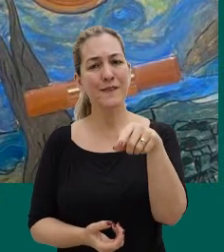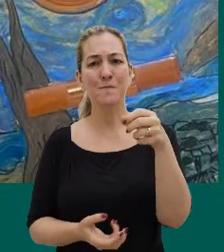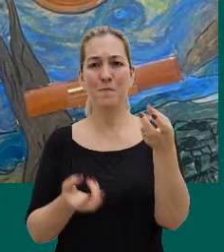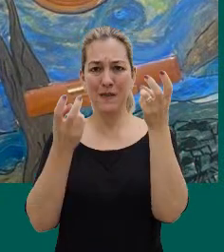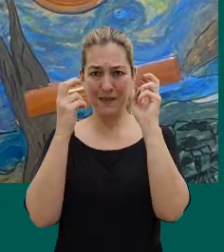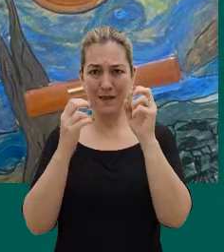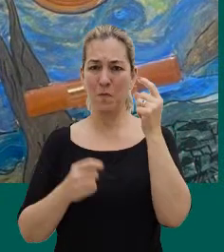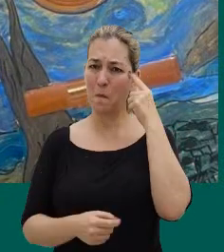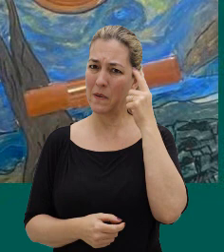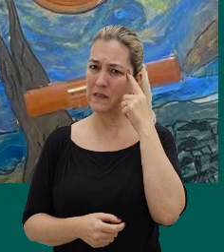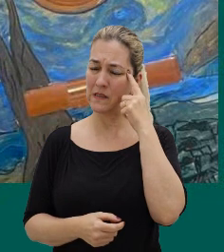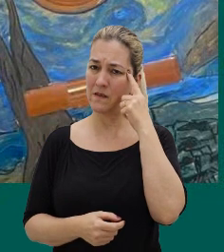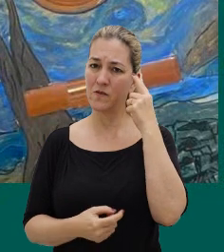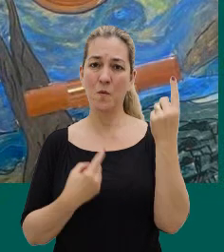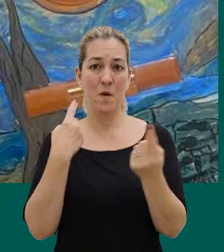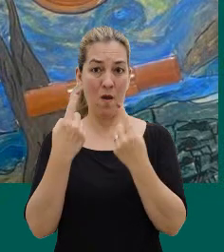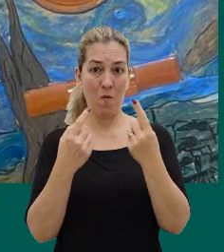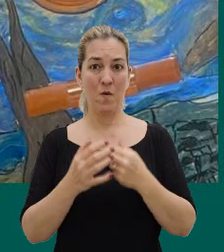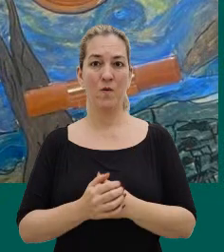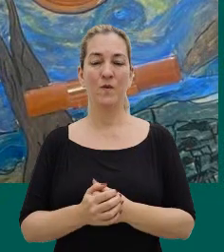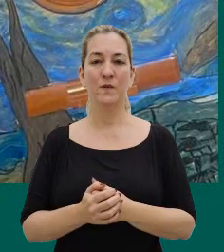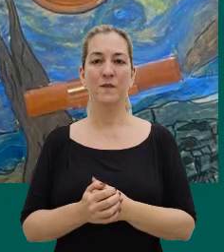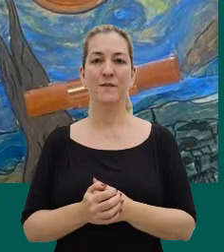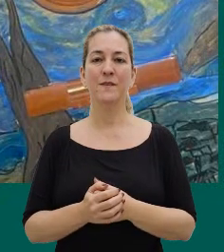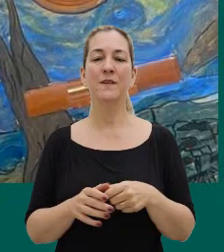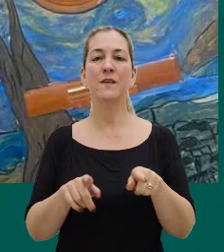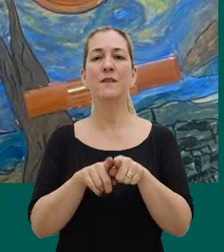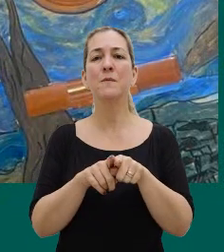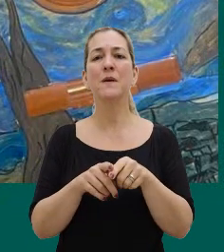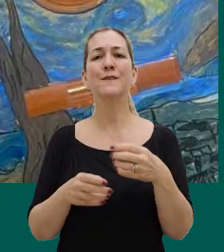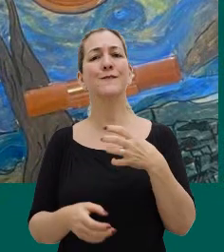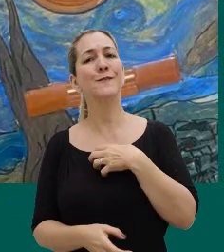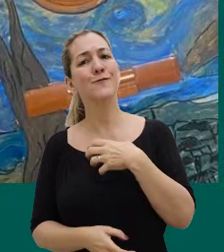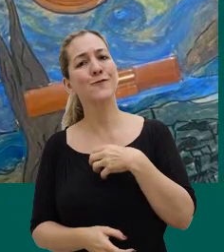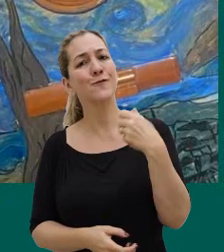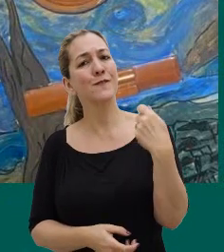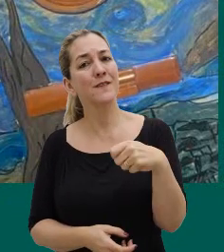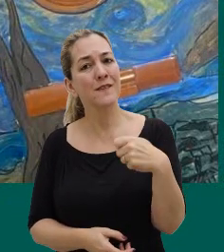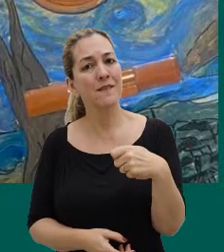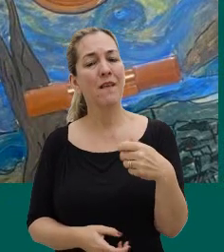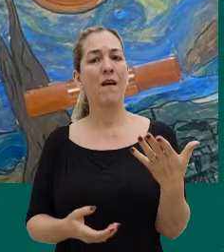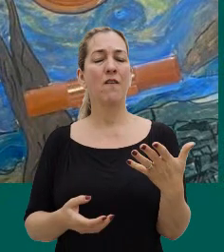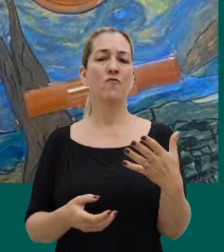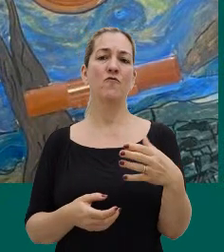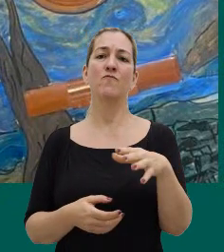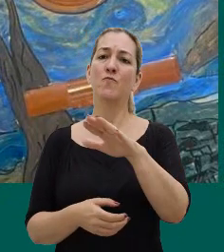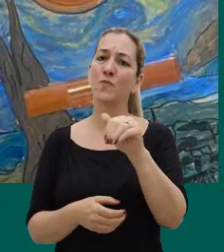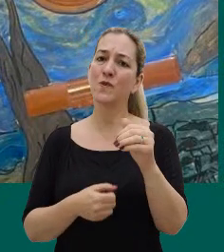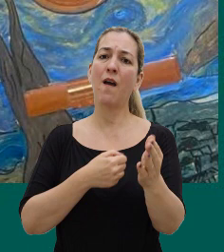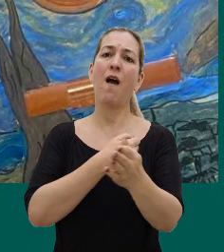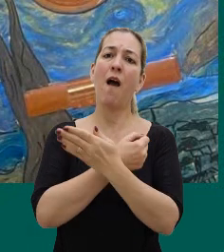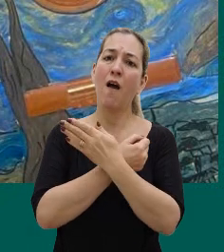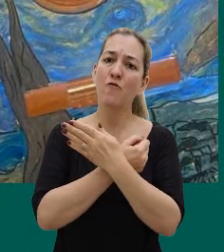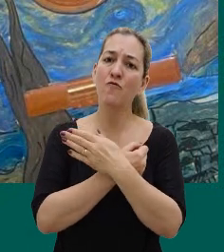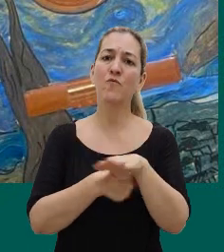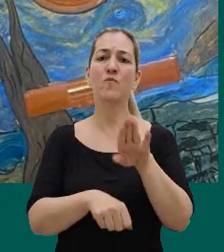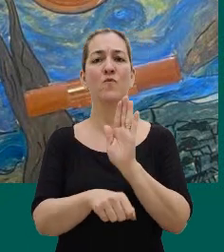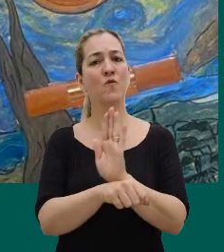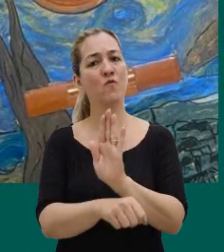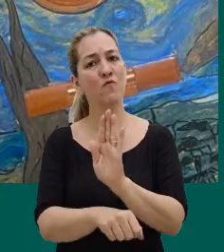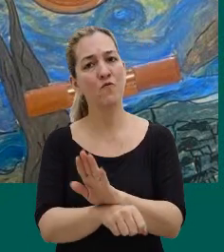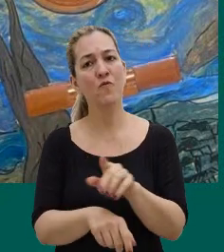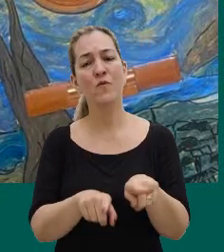vocês pensarem sobre algo, e se, partir disso, sentirem necessidade de buscar ajuda, cumprimos o nosso